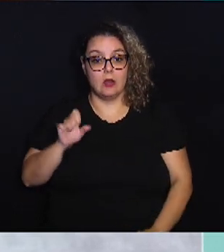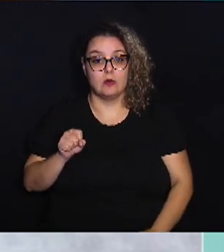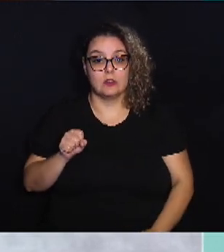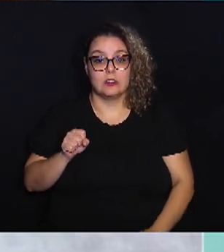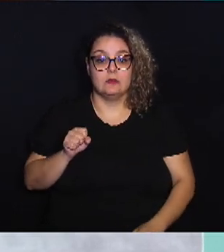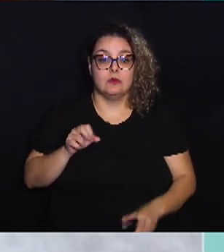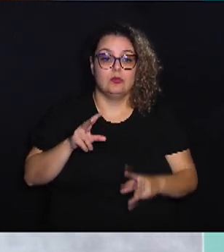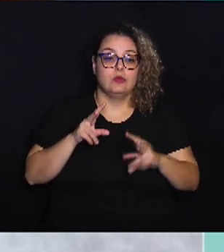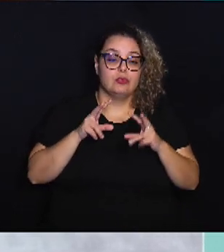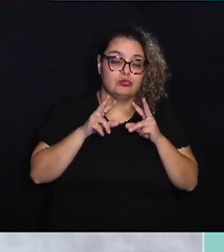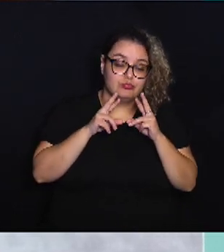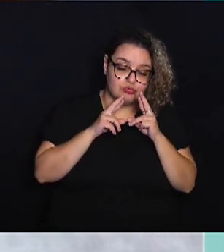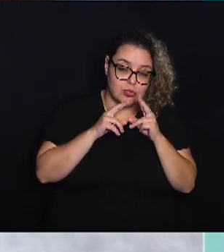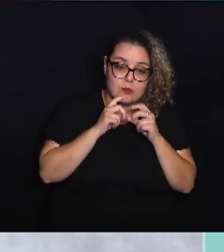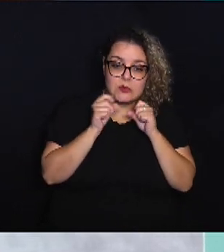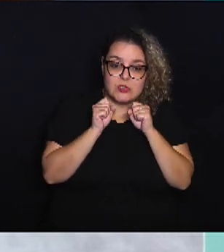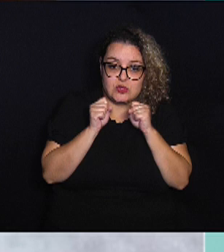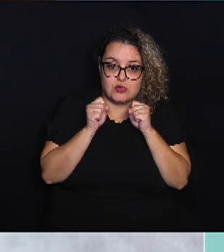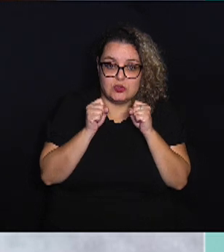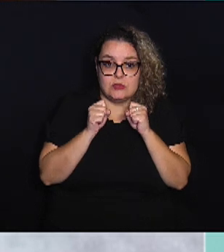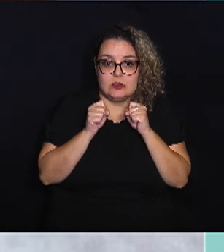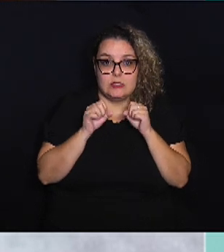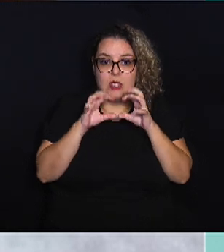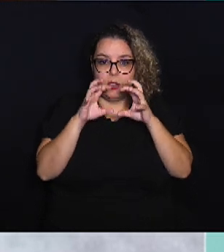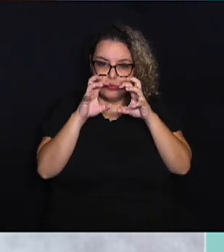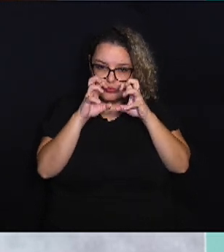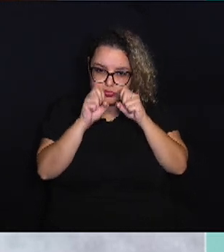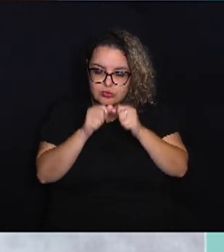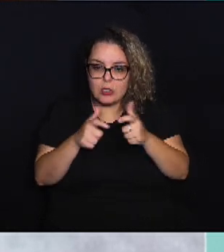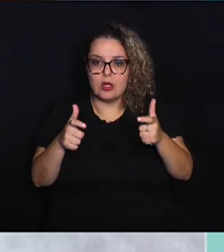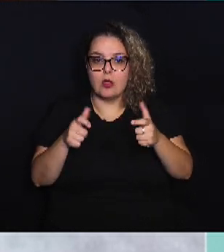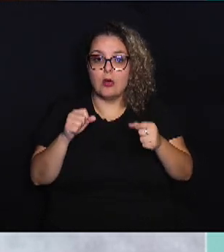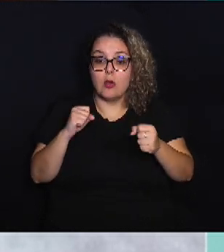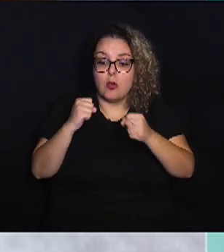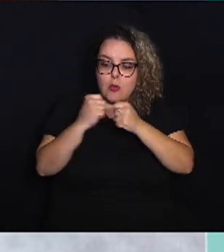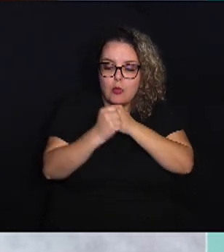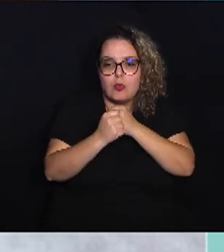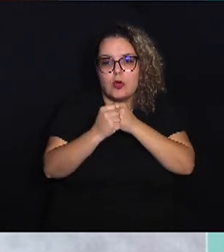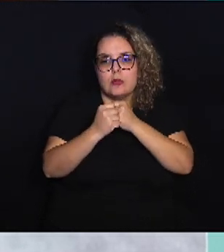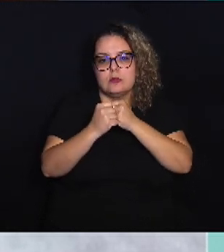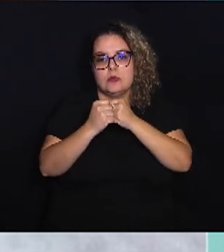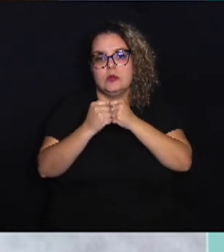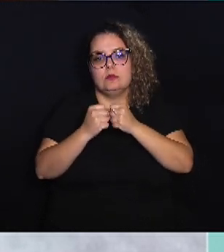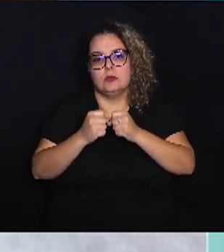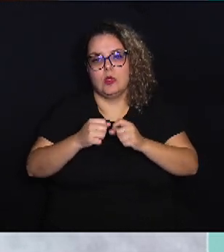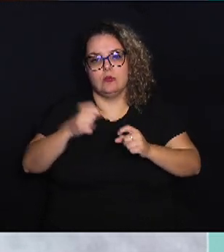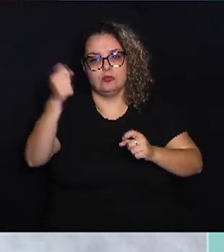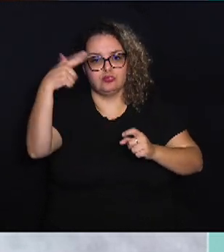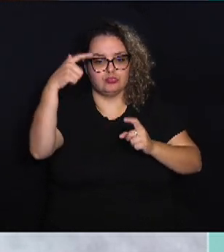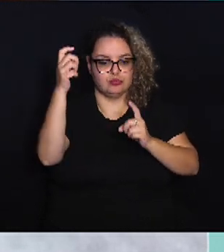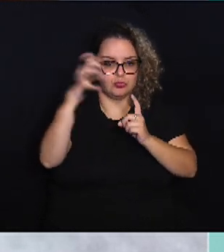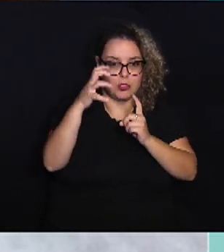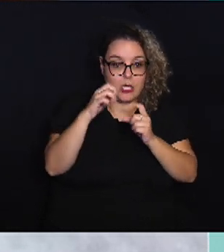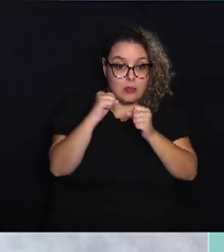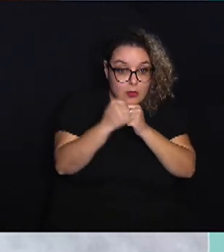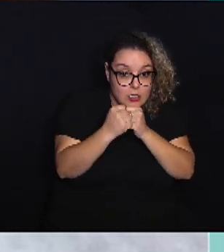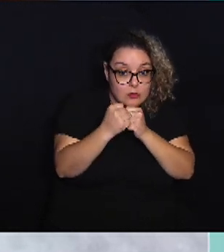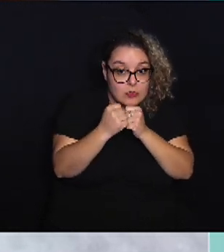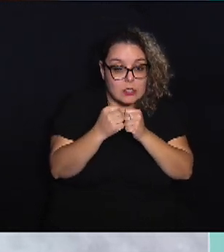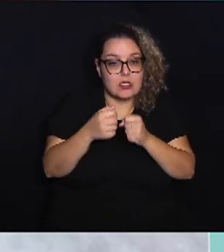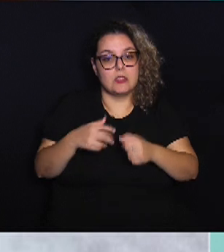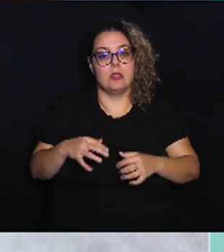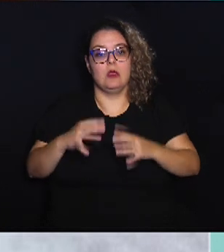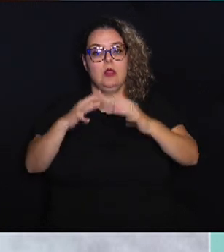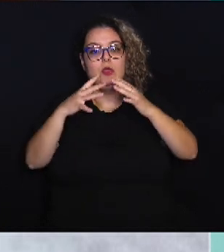que começam a escurecer grandes áreas, promovem um bloqueio da capacidade em refletir o sol. E isso acelera o